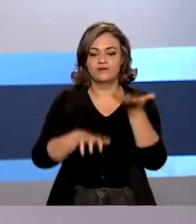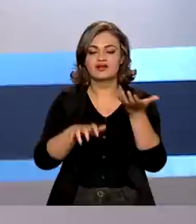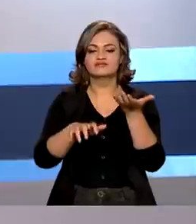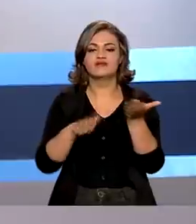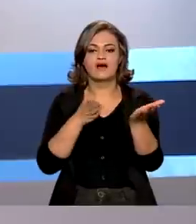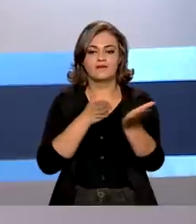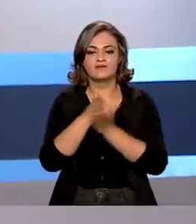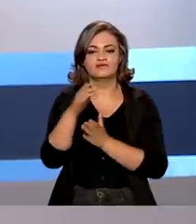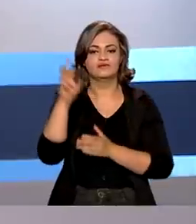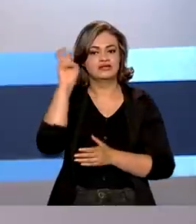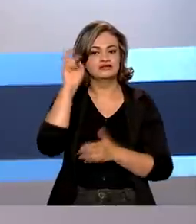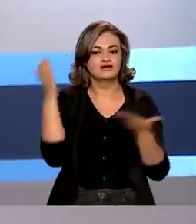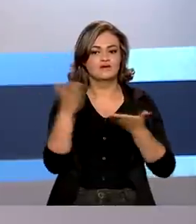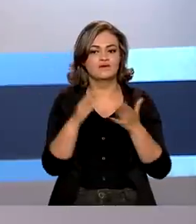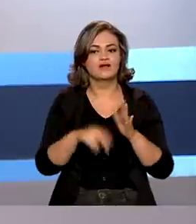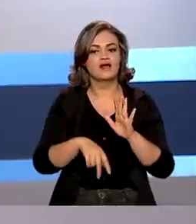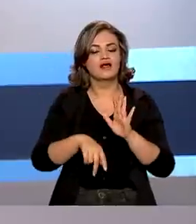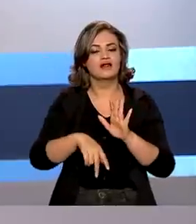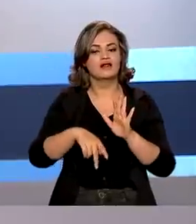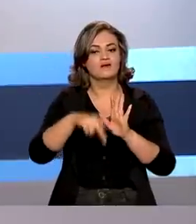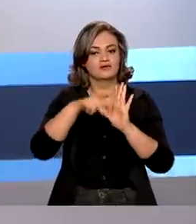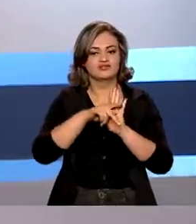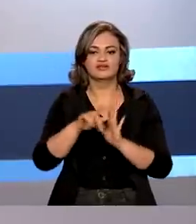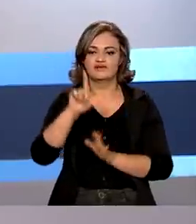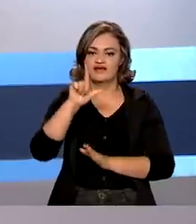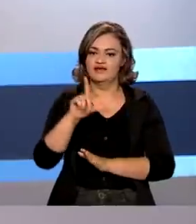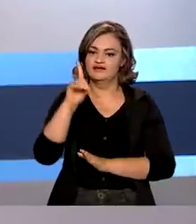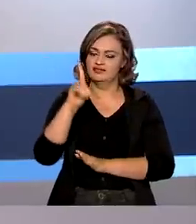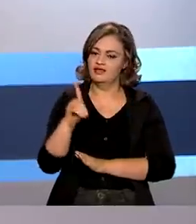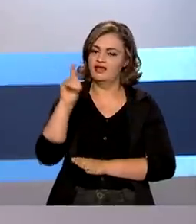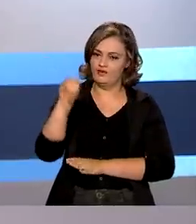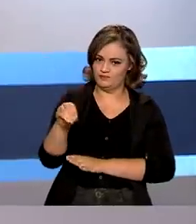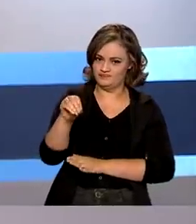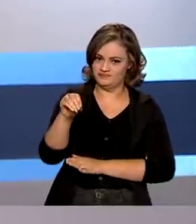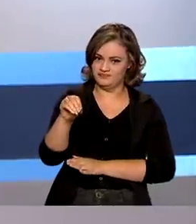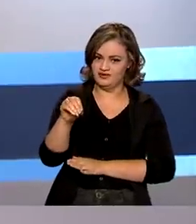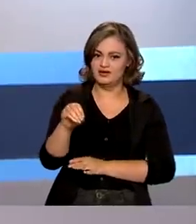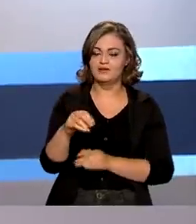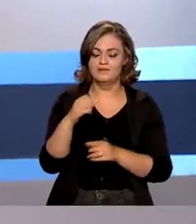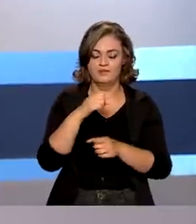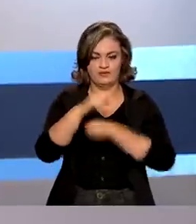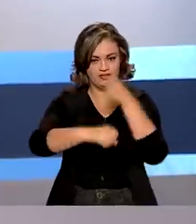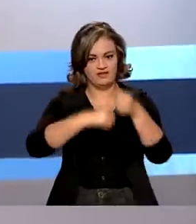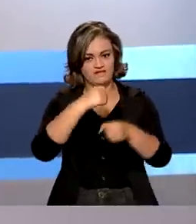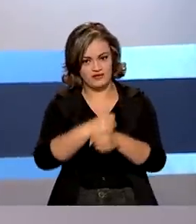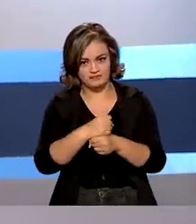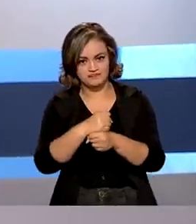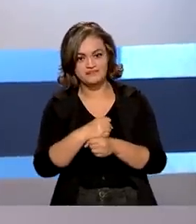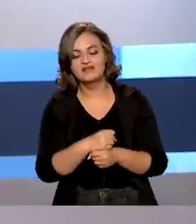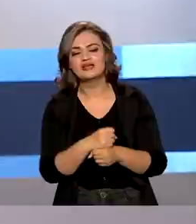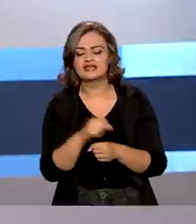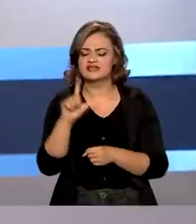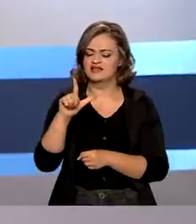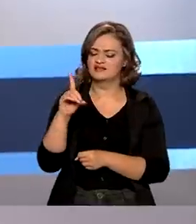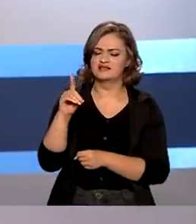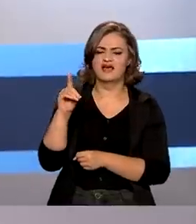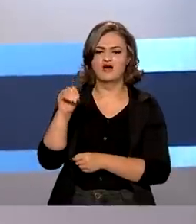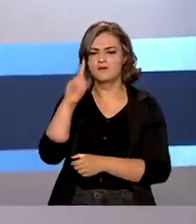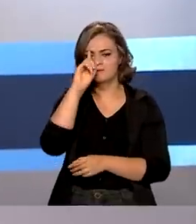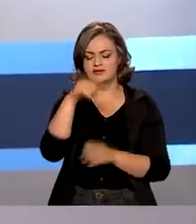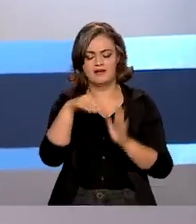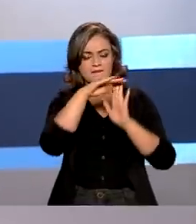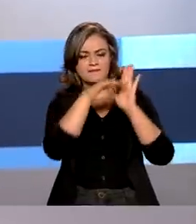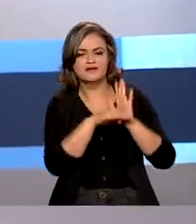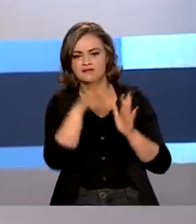aprovou nesta quinta-feira o projeto da Lei de Diretrizes Orçamentárias, a LDO para 2022, que determina as metas e